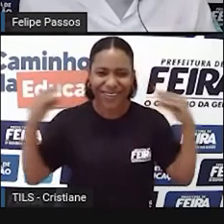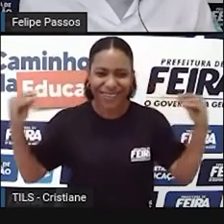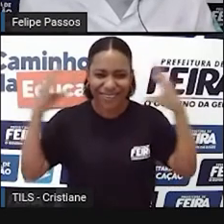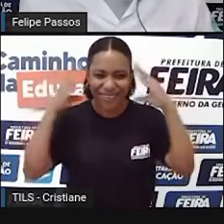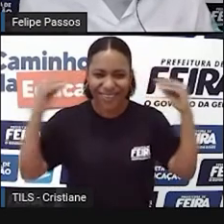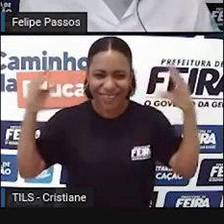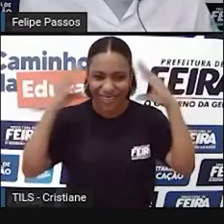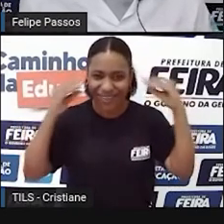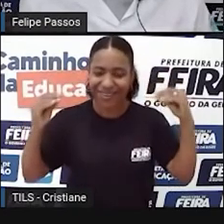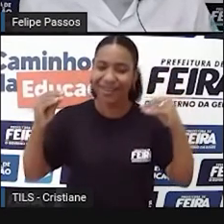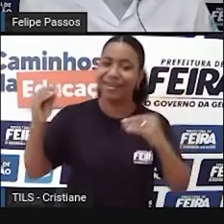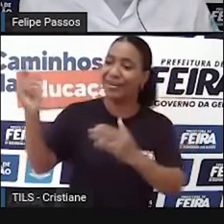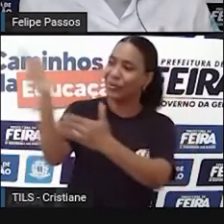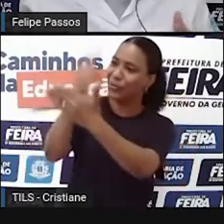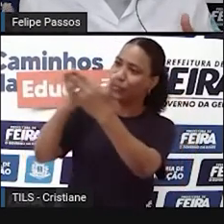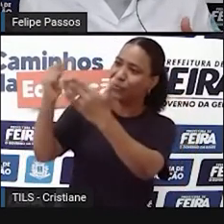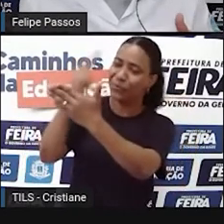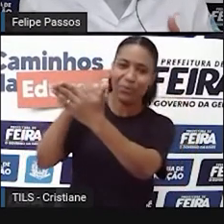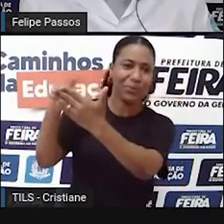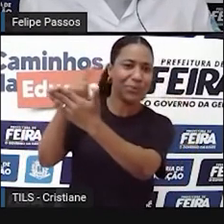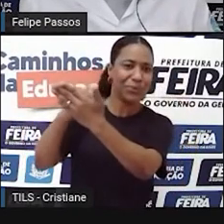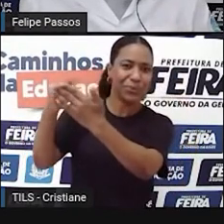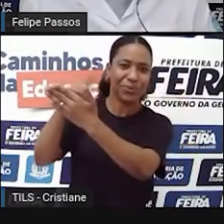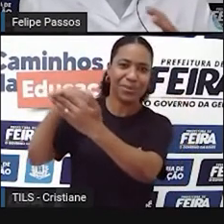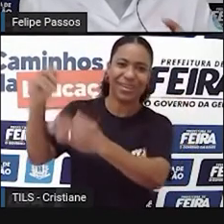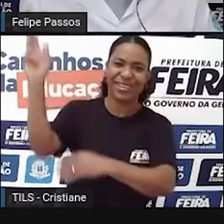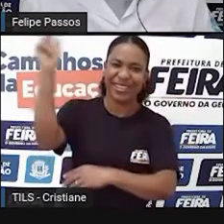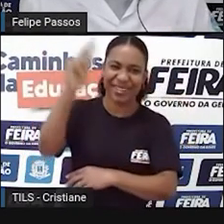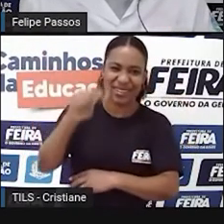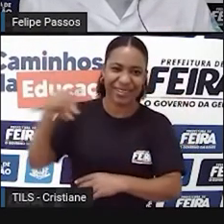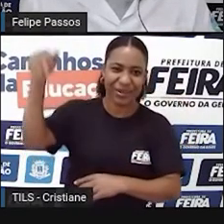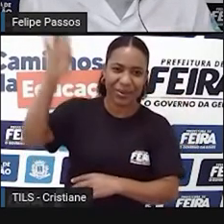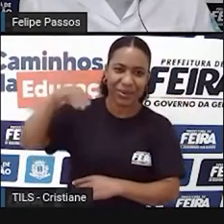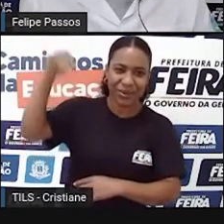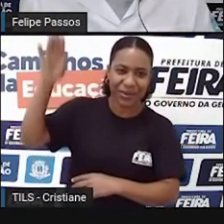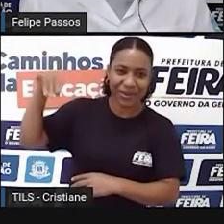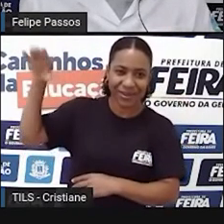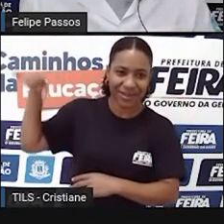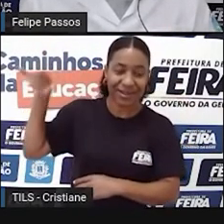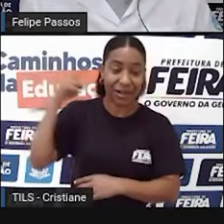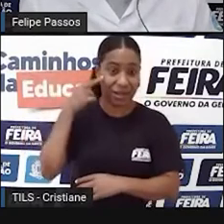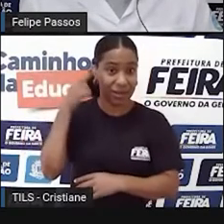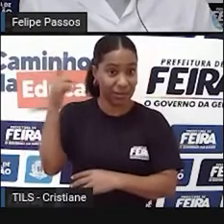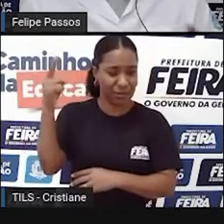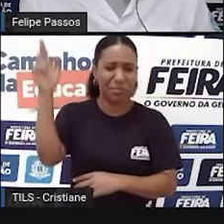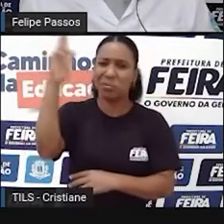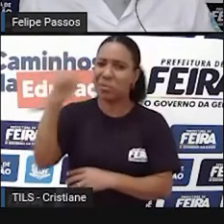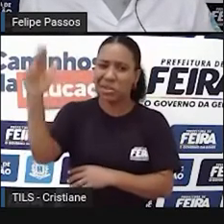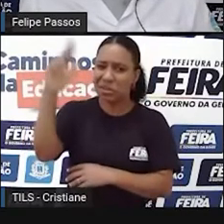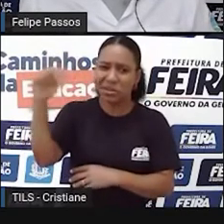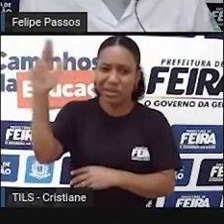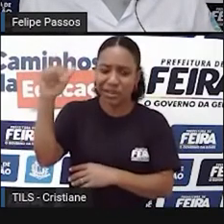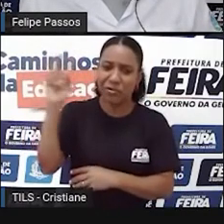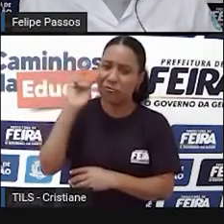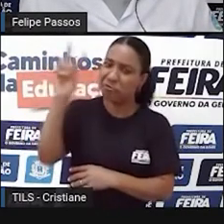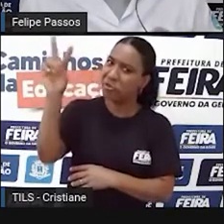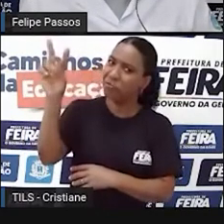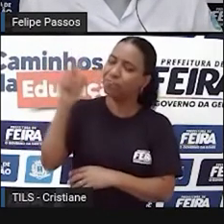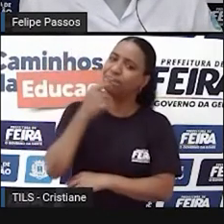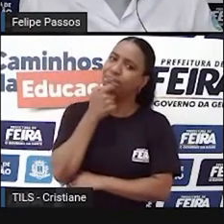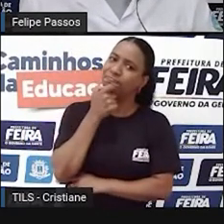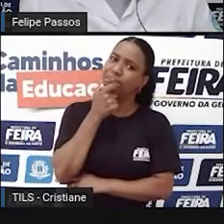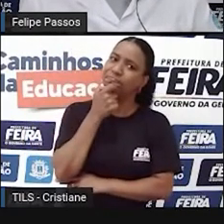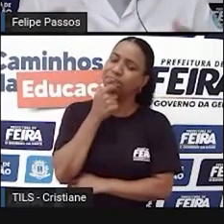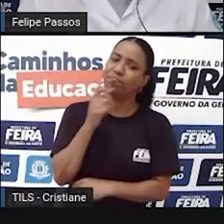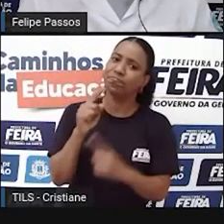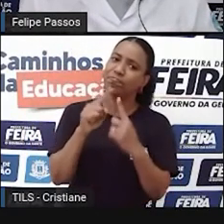cabia em interpretações diversas. Como eu falei naquele desenho de três guerreiros, três caçadores. Lembra? Os três estavam ali naquela imagem. Você